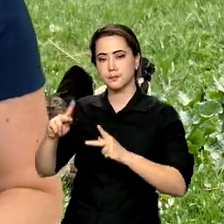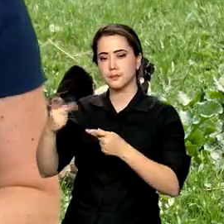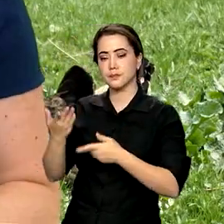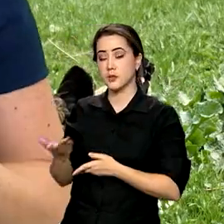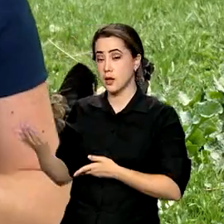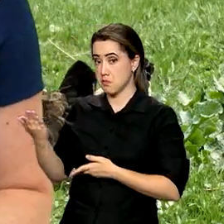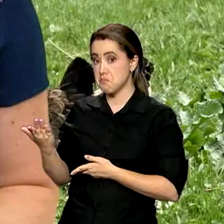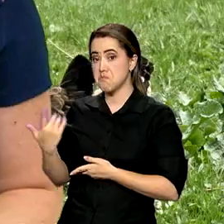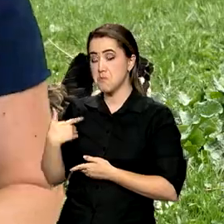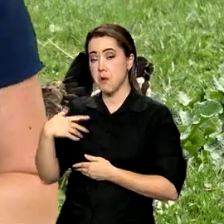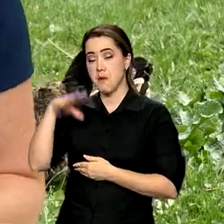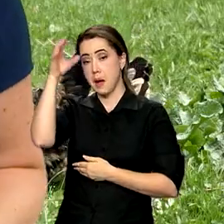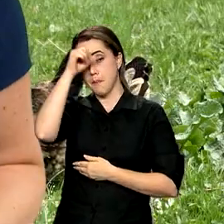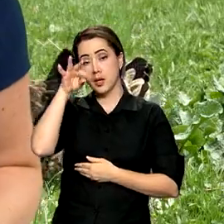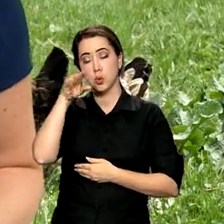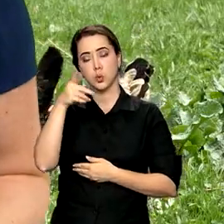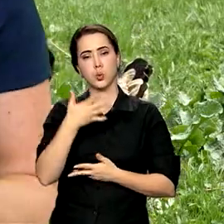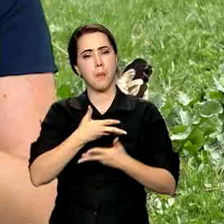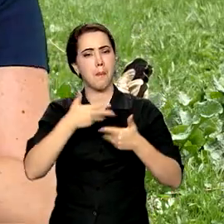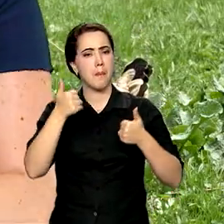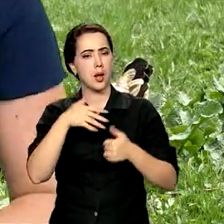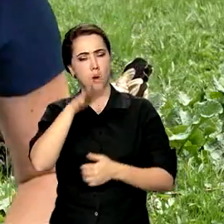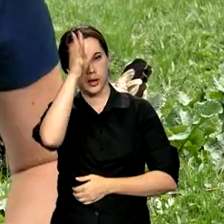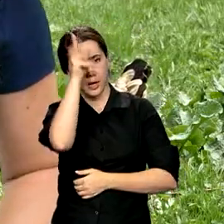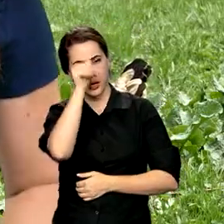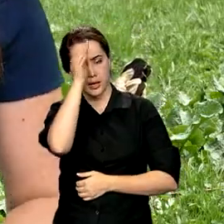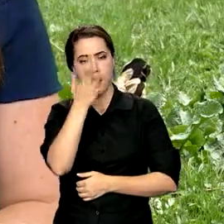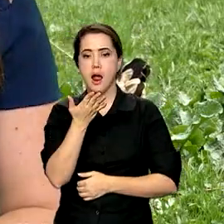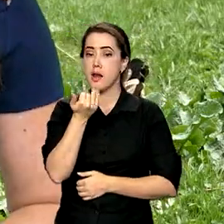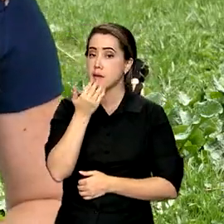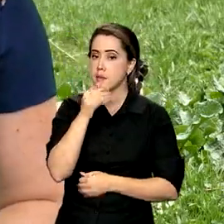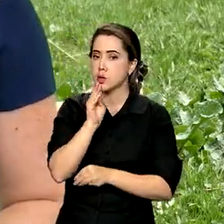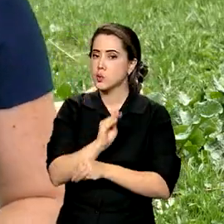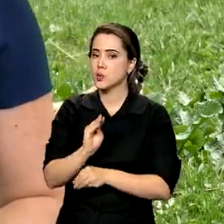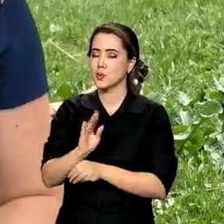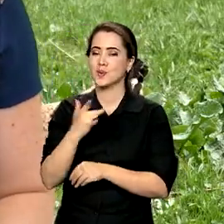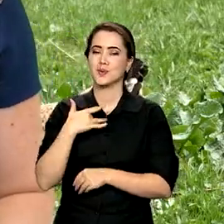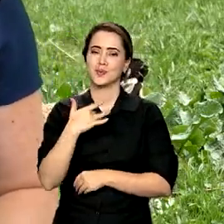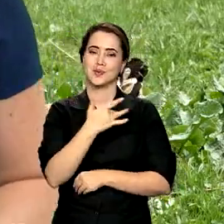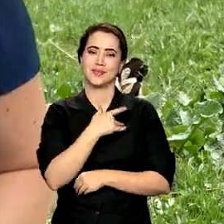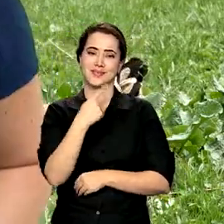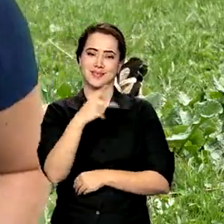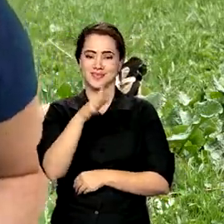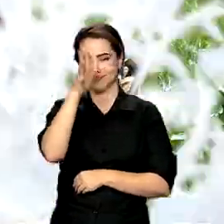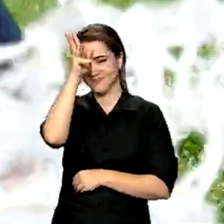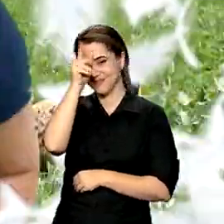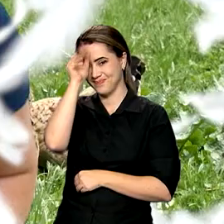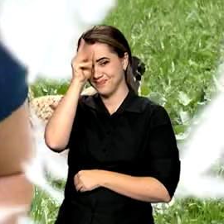sobre as melhores raças, alimentação e cuidados com a saúde das suas penosas.